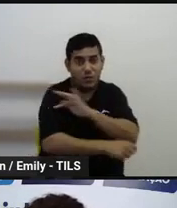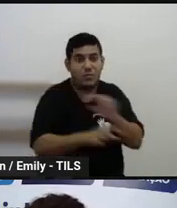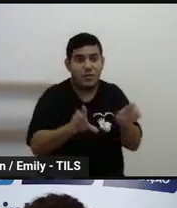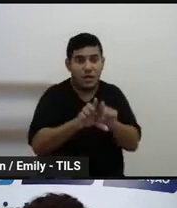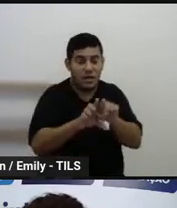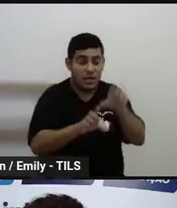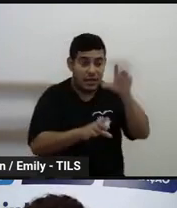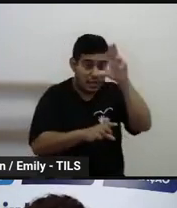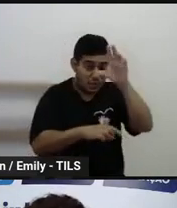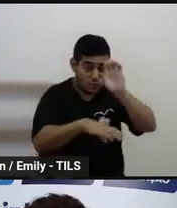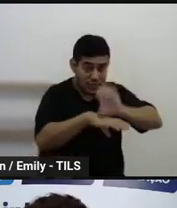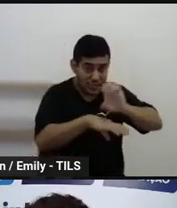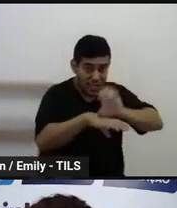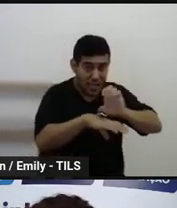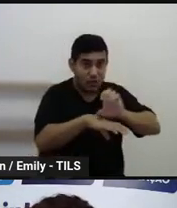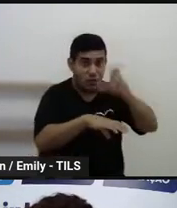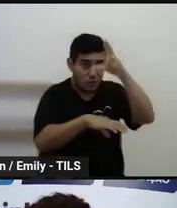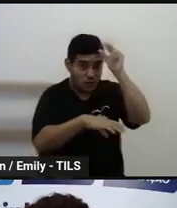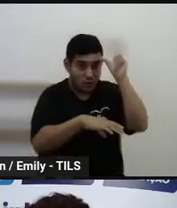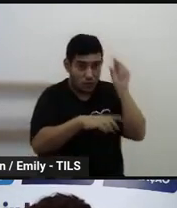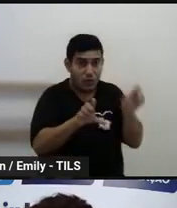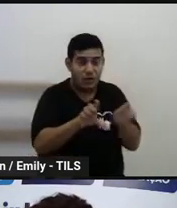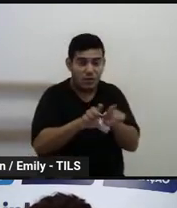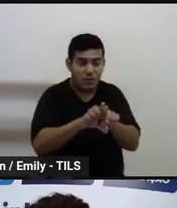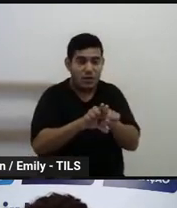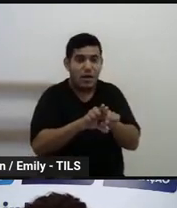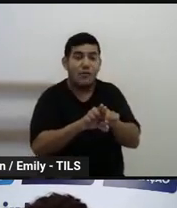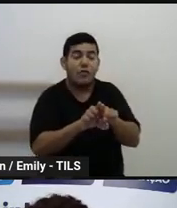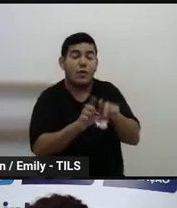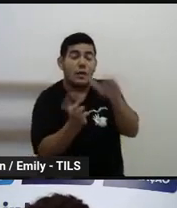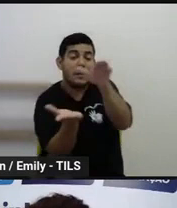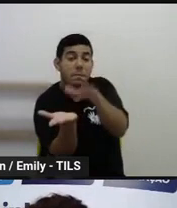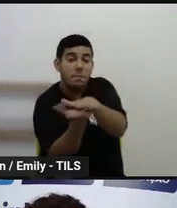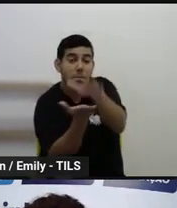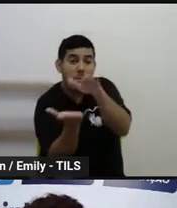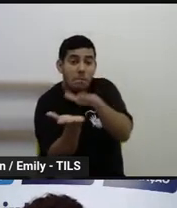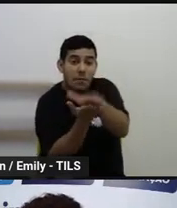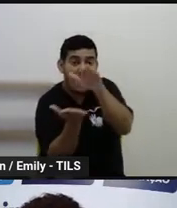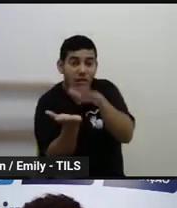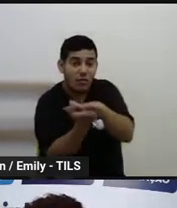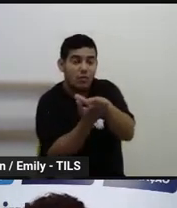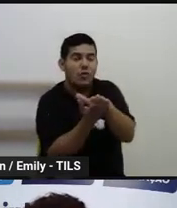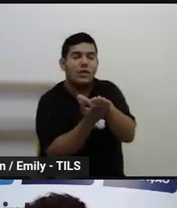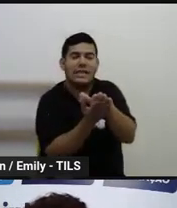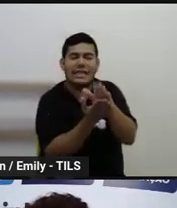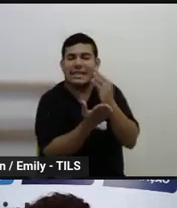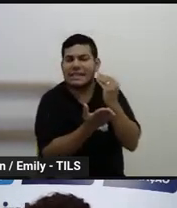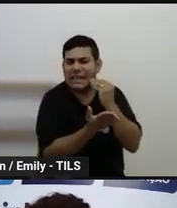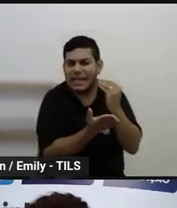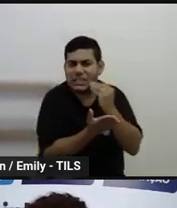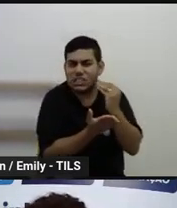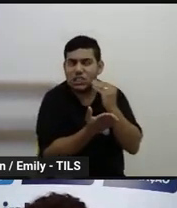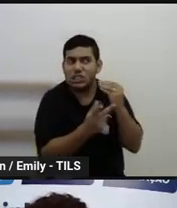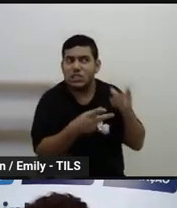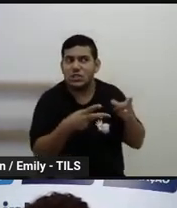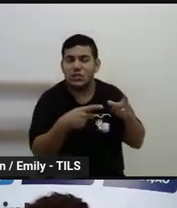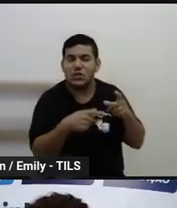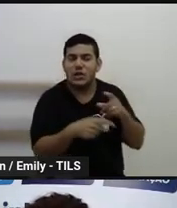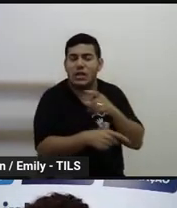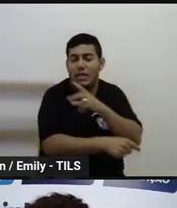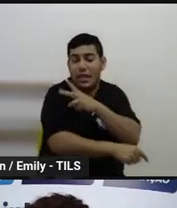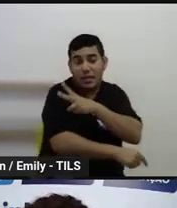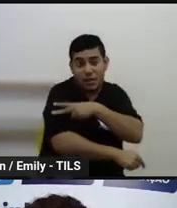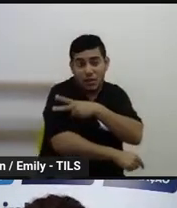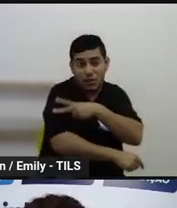foram aplicados testes impressos para estudantes da nossa rede do segundo, quinto